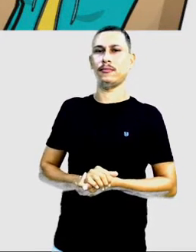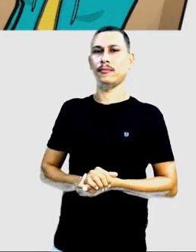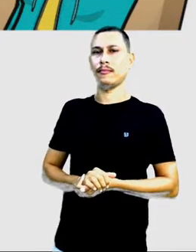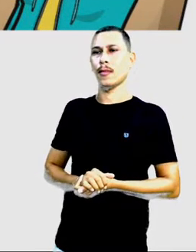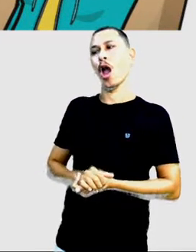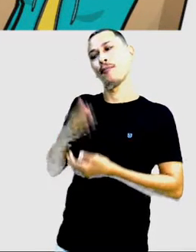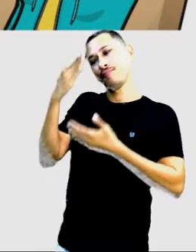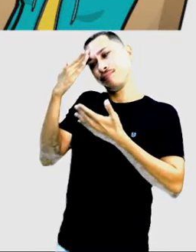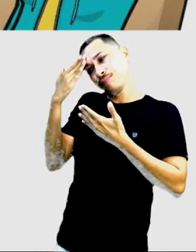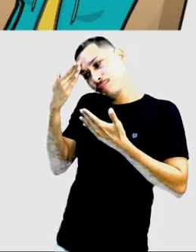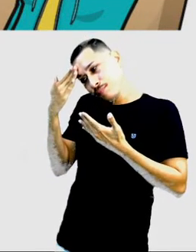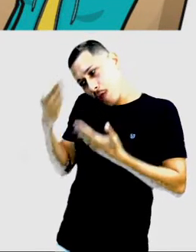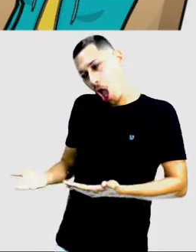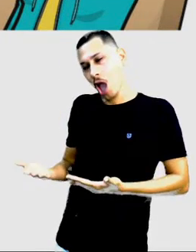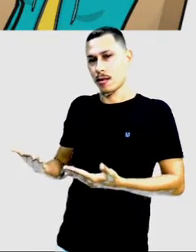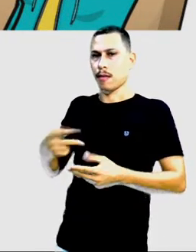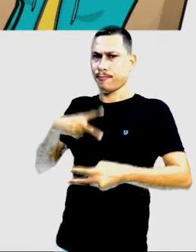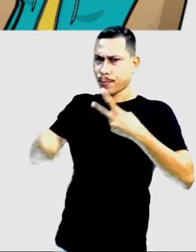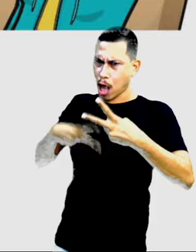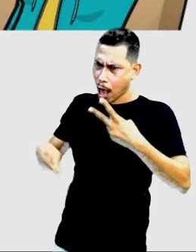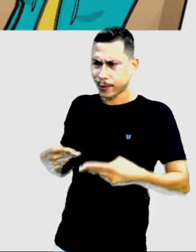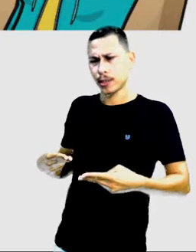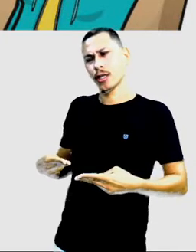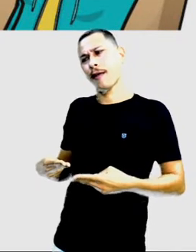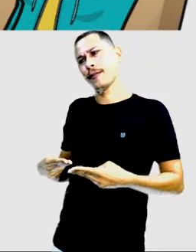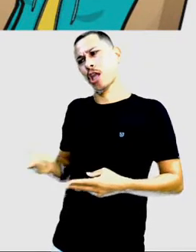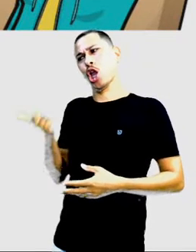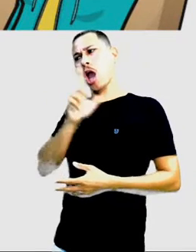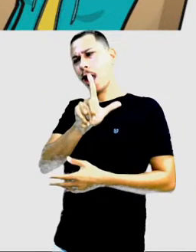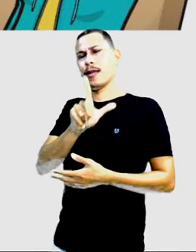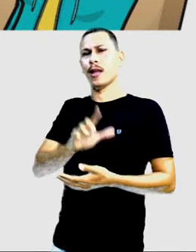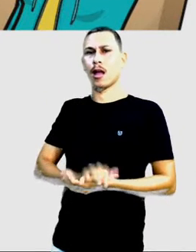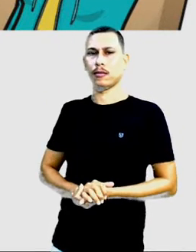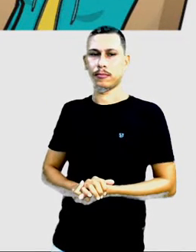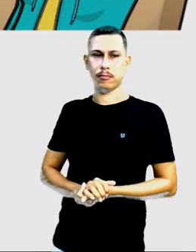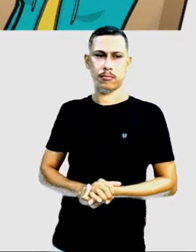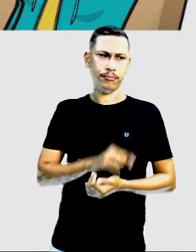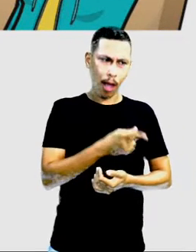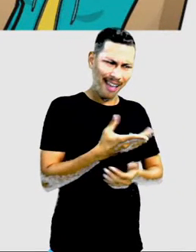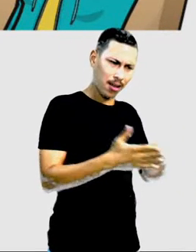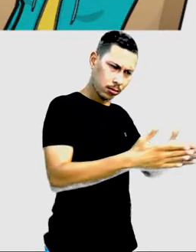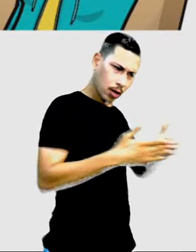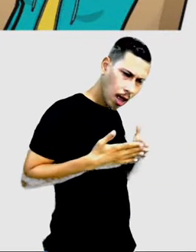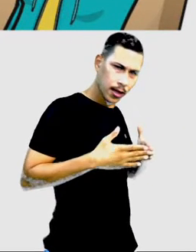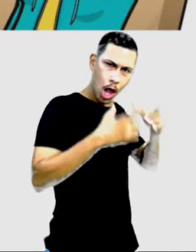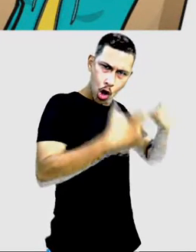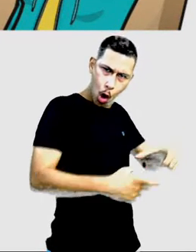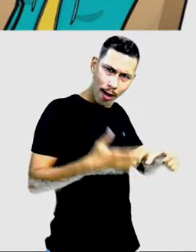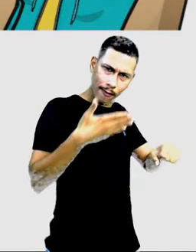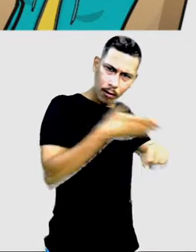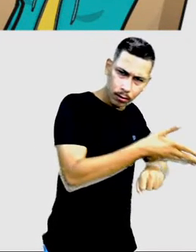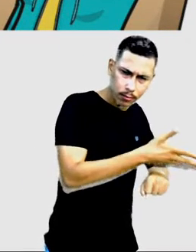Agradeça ao receber um presente. Peça licença para entrar em um lugar.